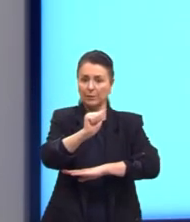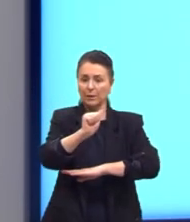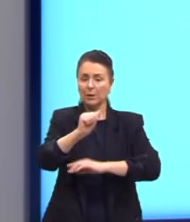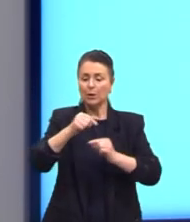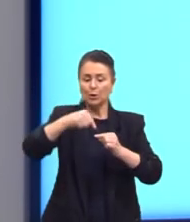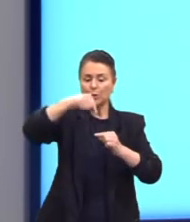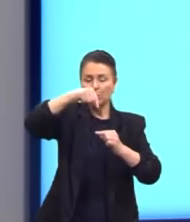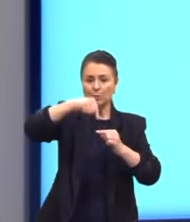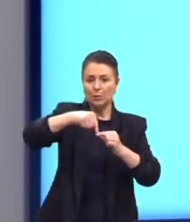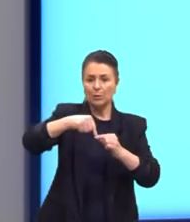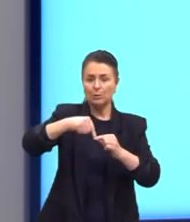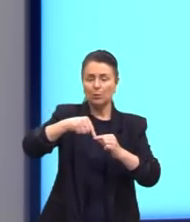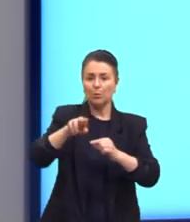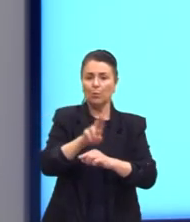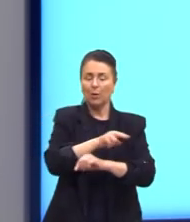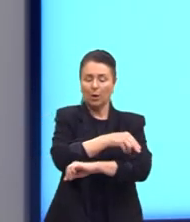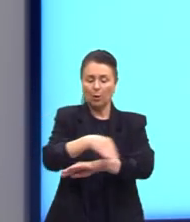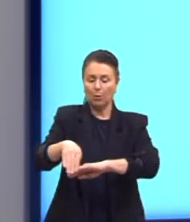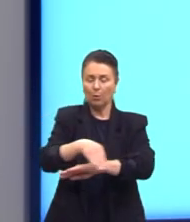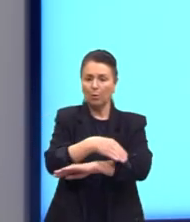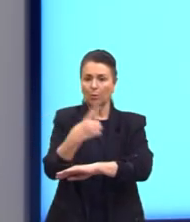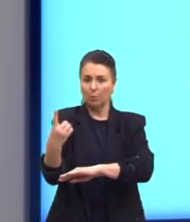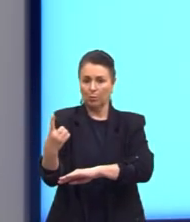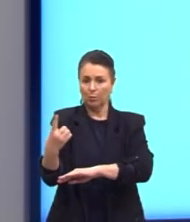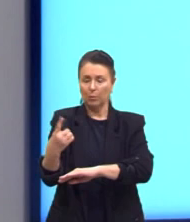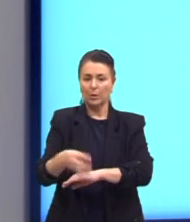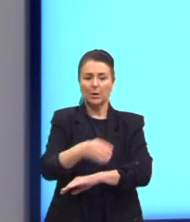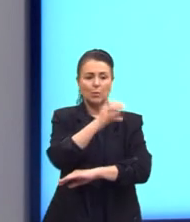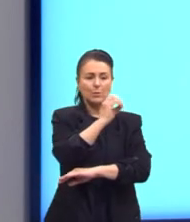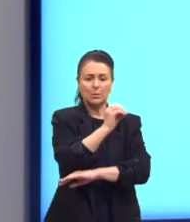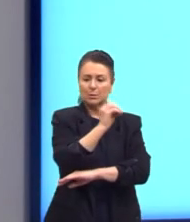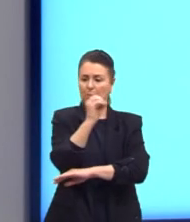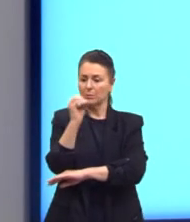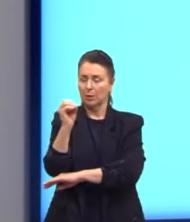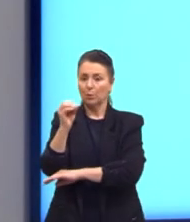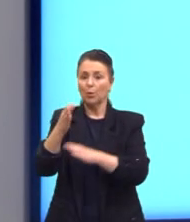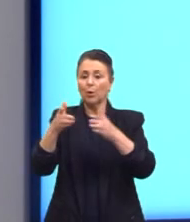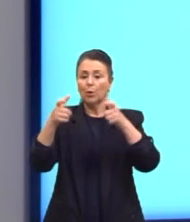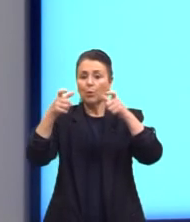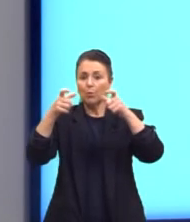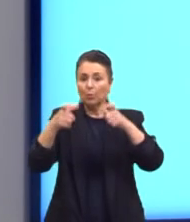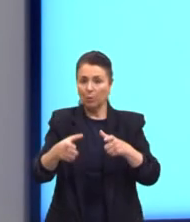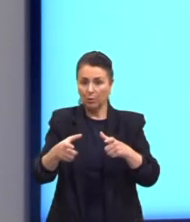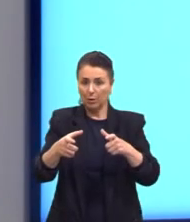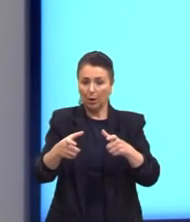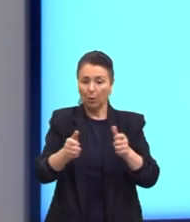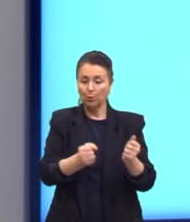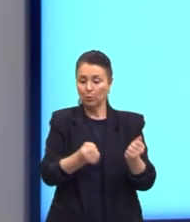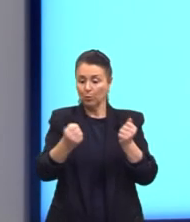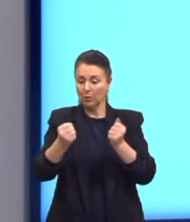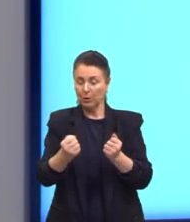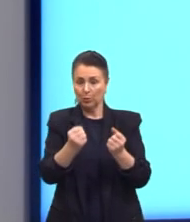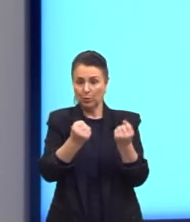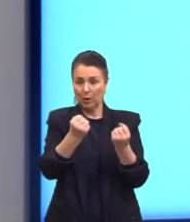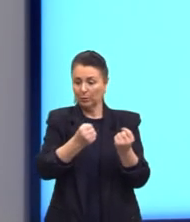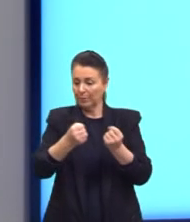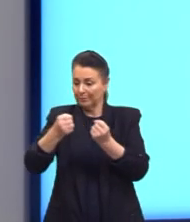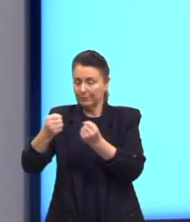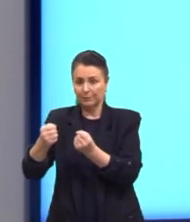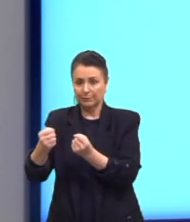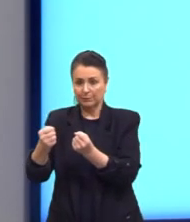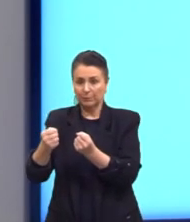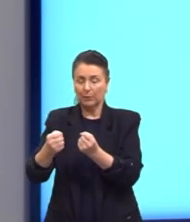sendo a origem, então, o ponto 0 e 0, o local onde se encontra estacionado o veículo. Os